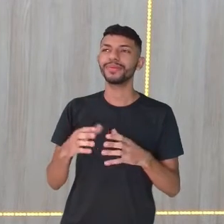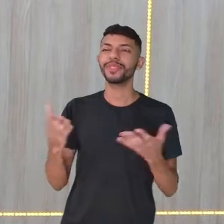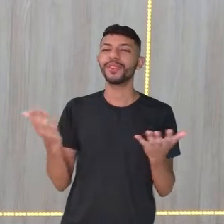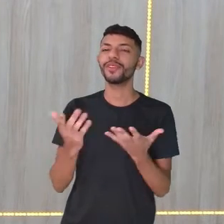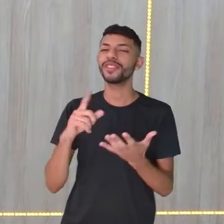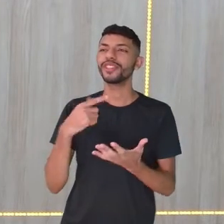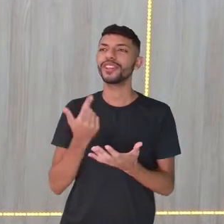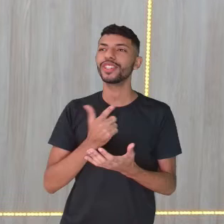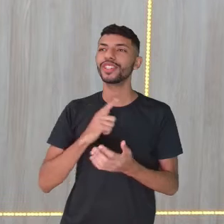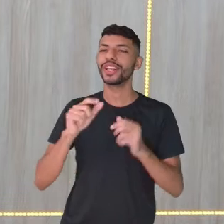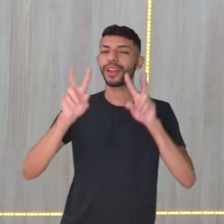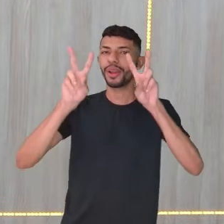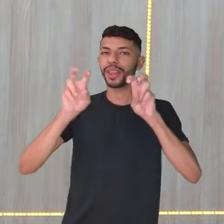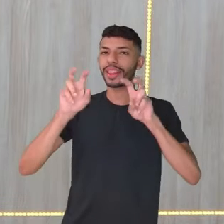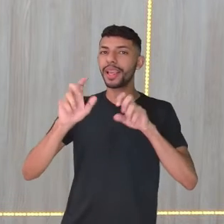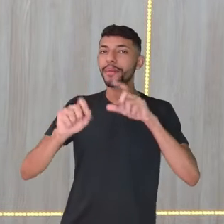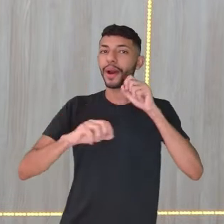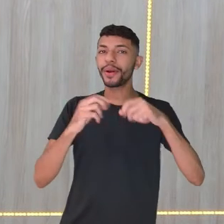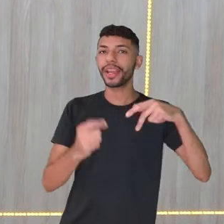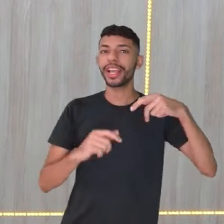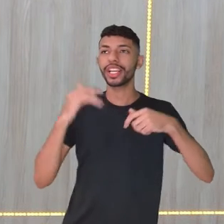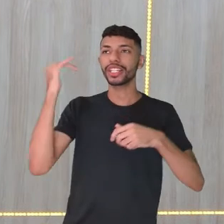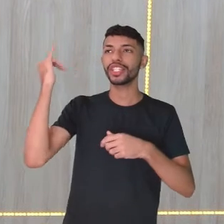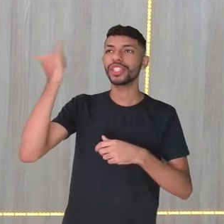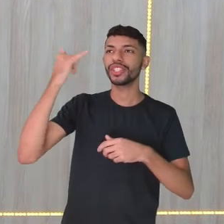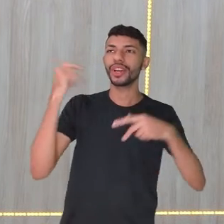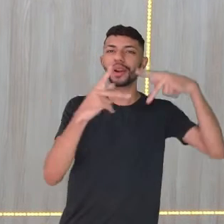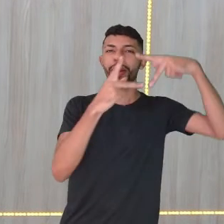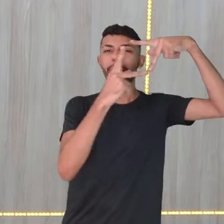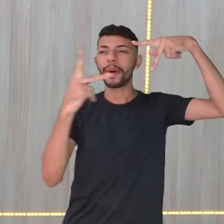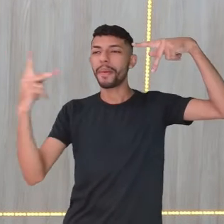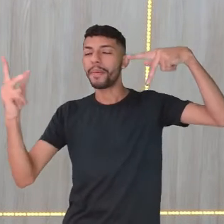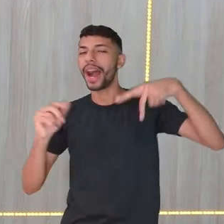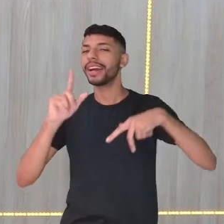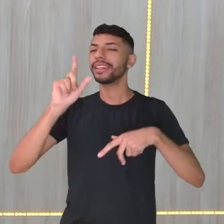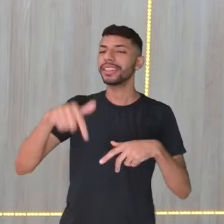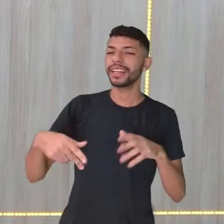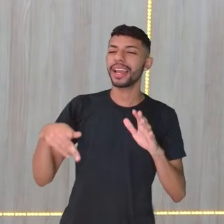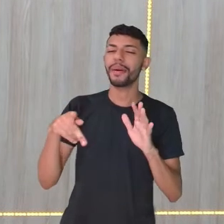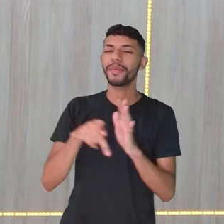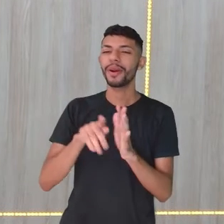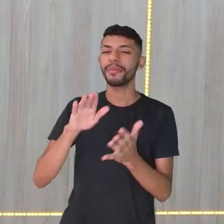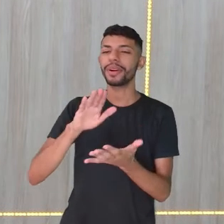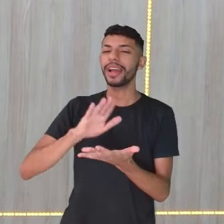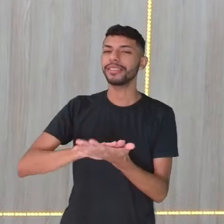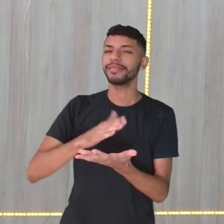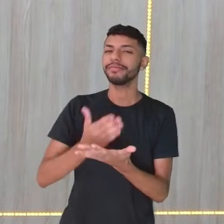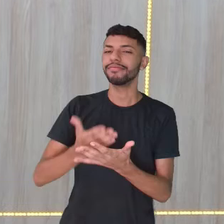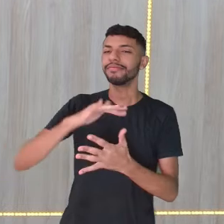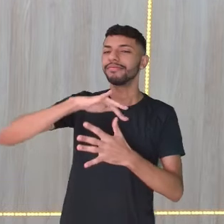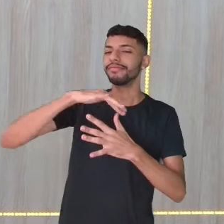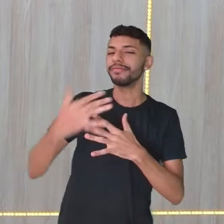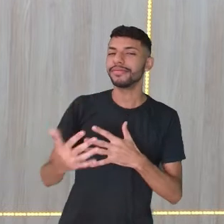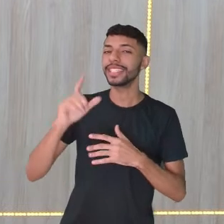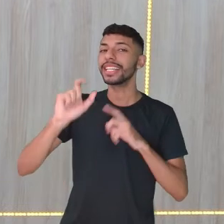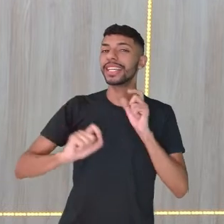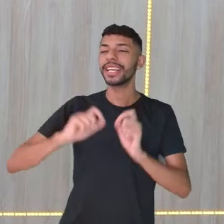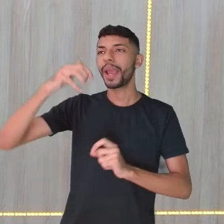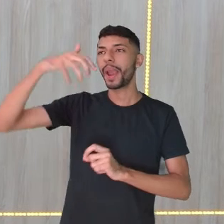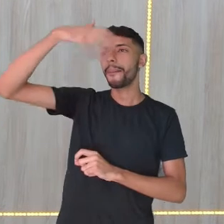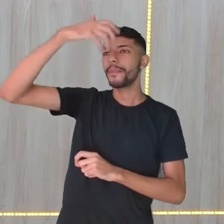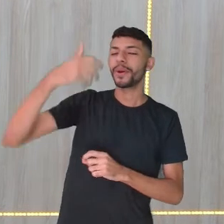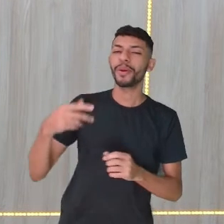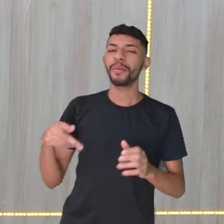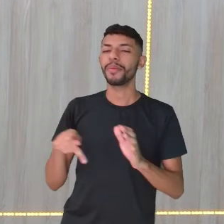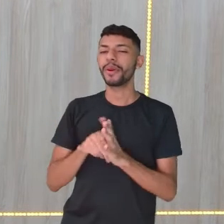teremos como tema histórias em quadrinhos e essa aula está sendo traduzida com muito carinho por Bruno para Libras, para poder essa aula ficar